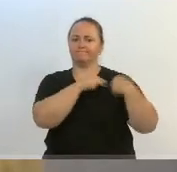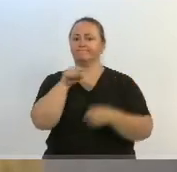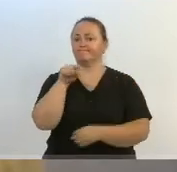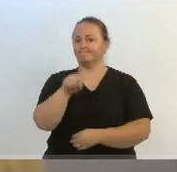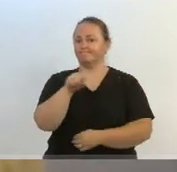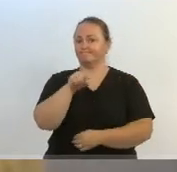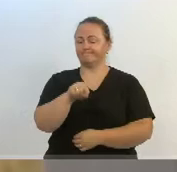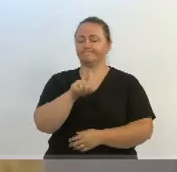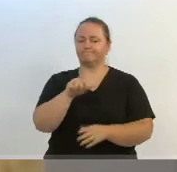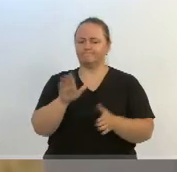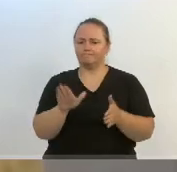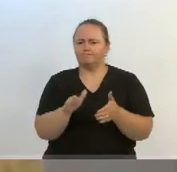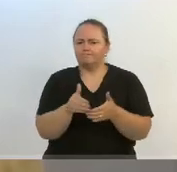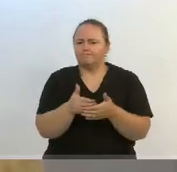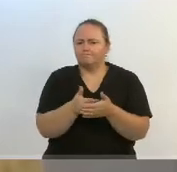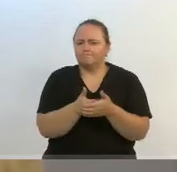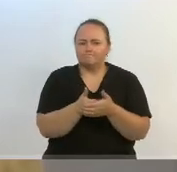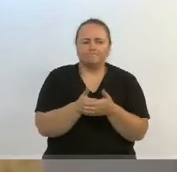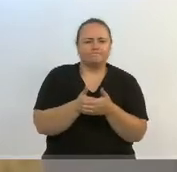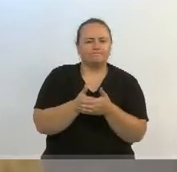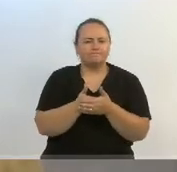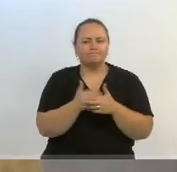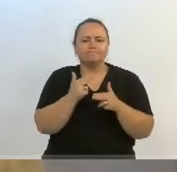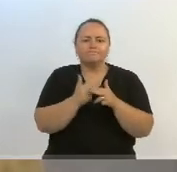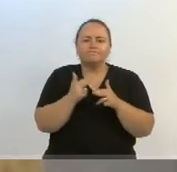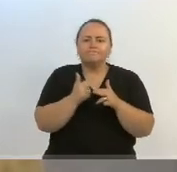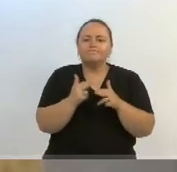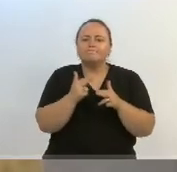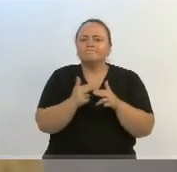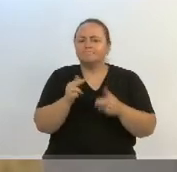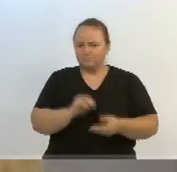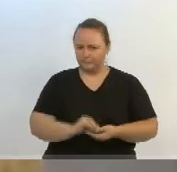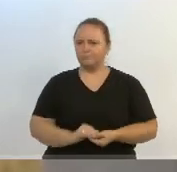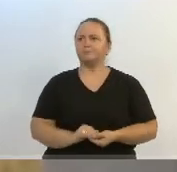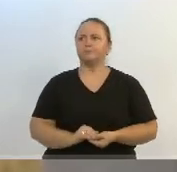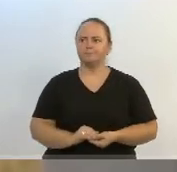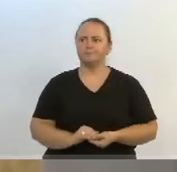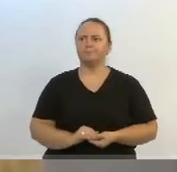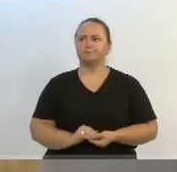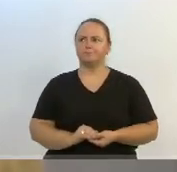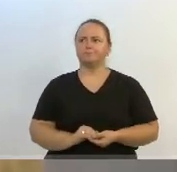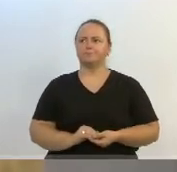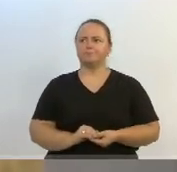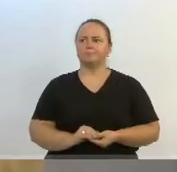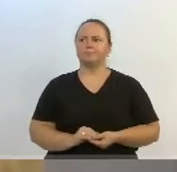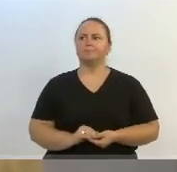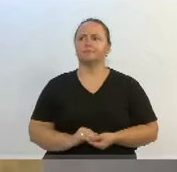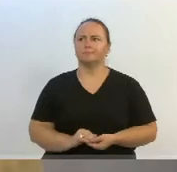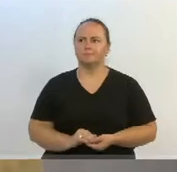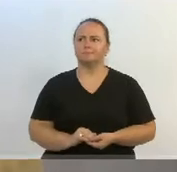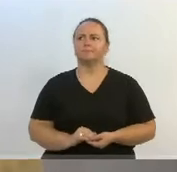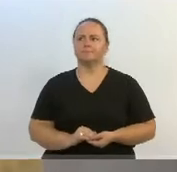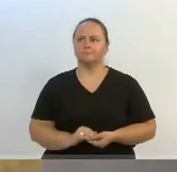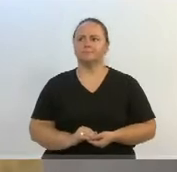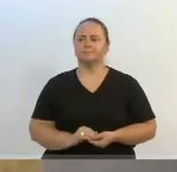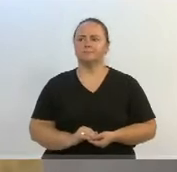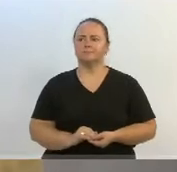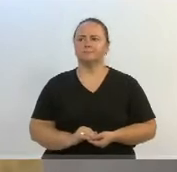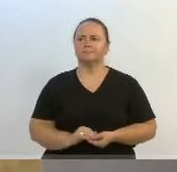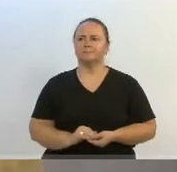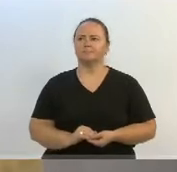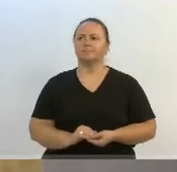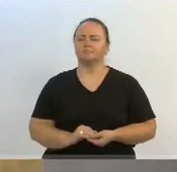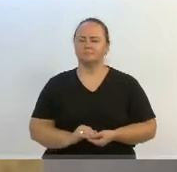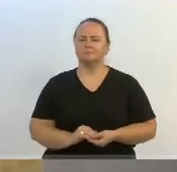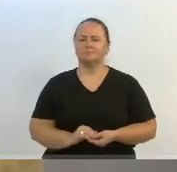escondendo atrás da prerrogativa que tem